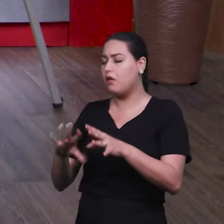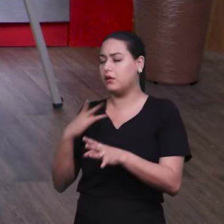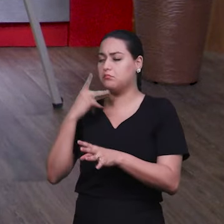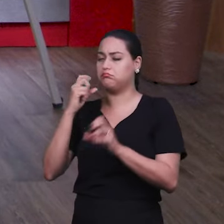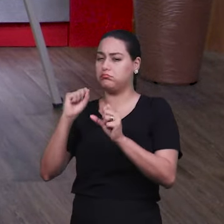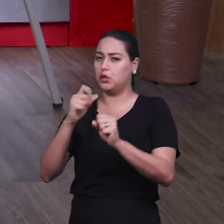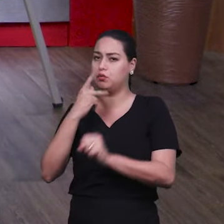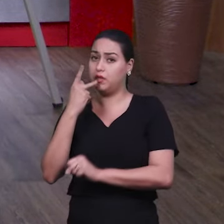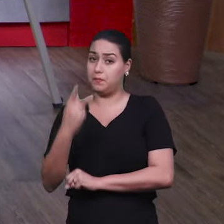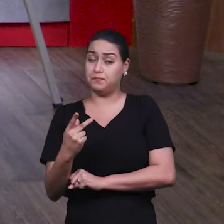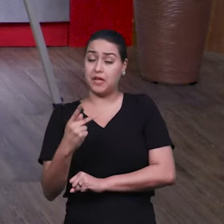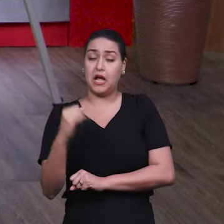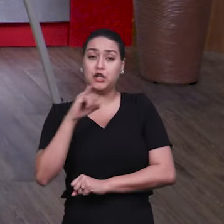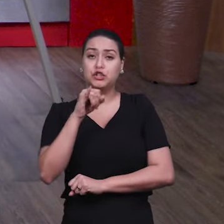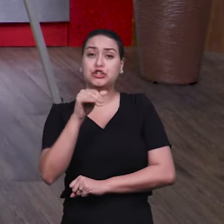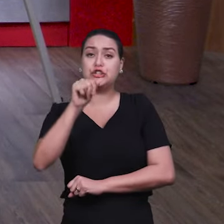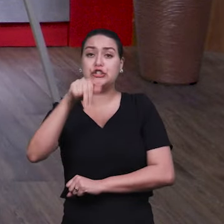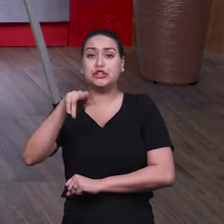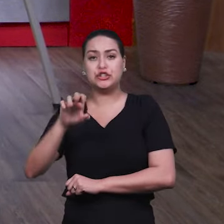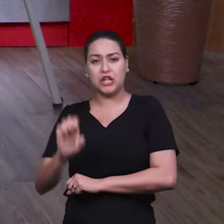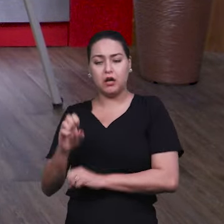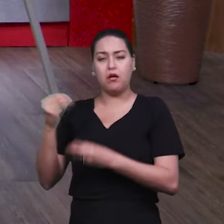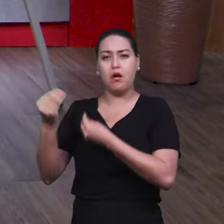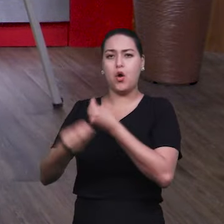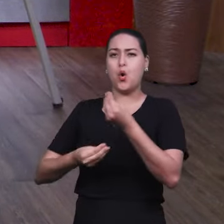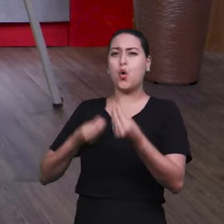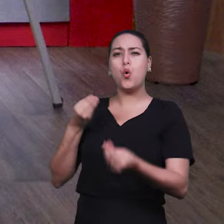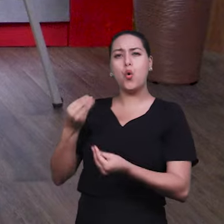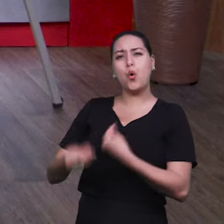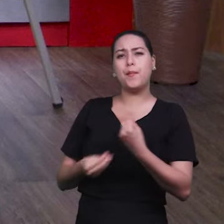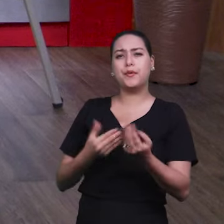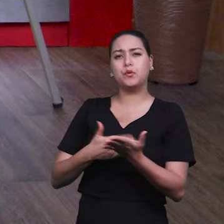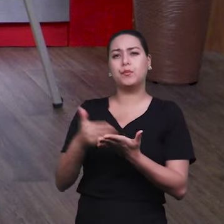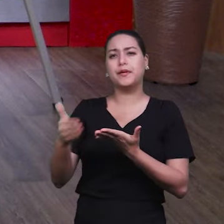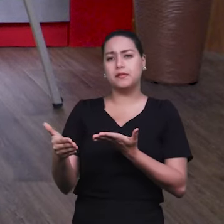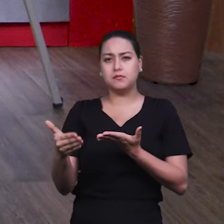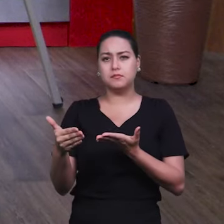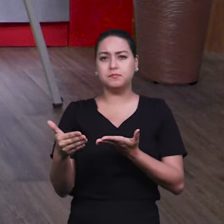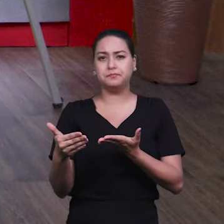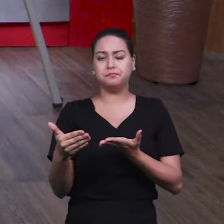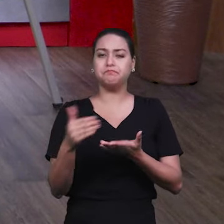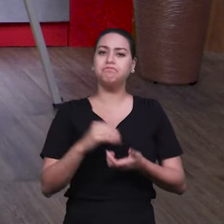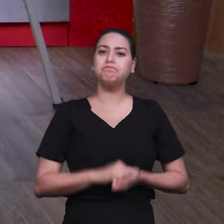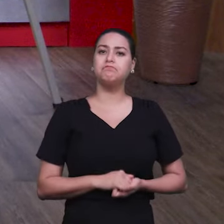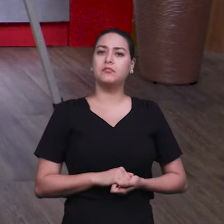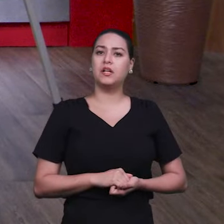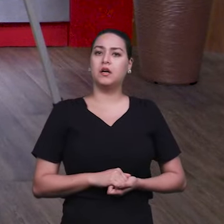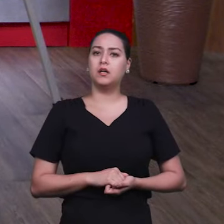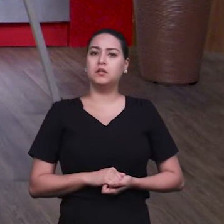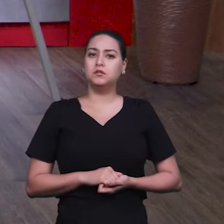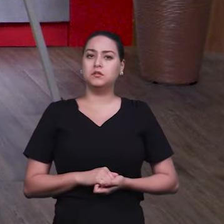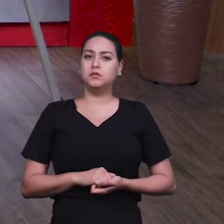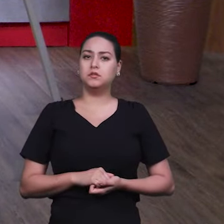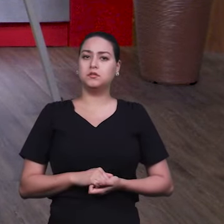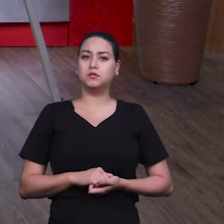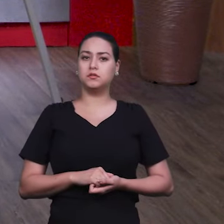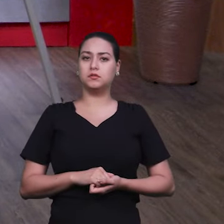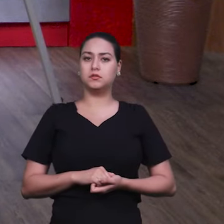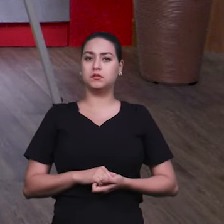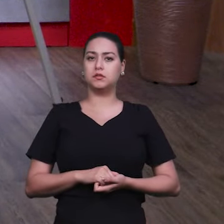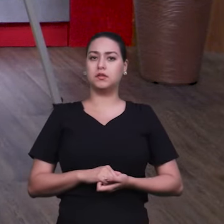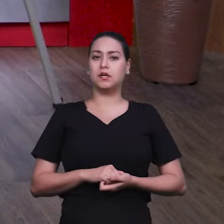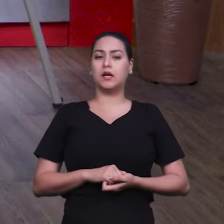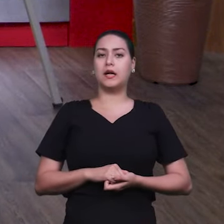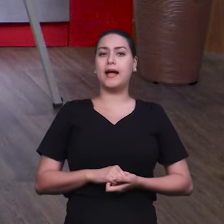Jane, como que se dá a iniciação nessa carreira